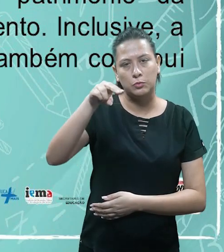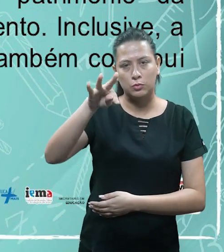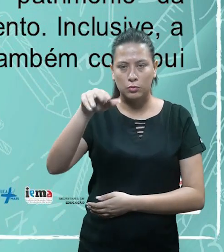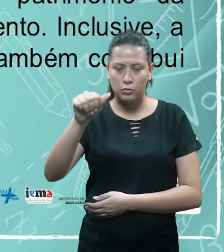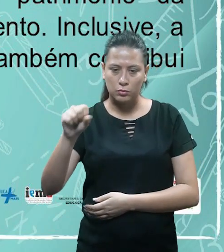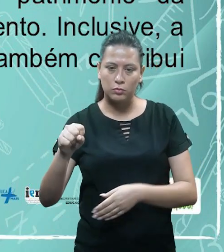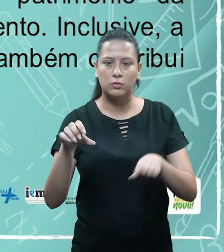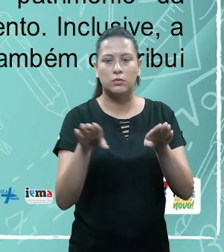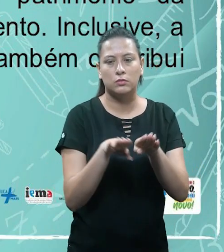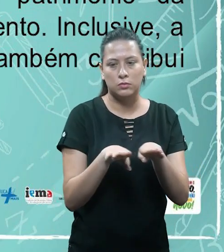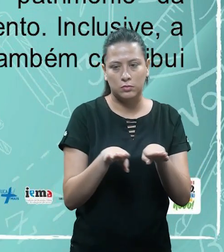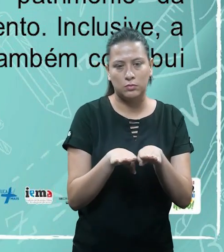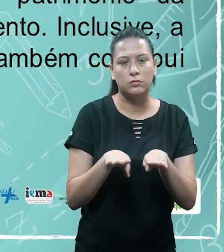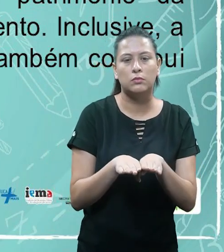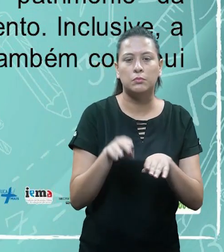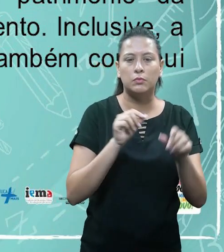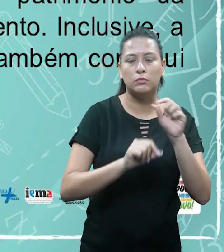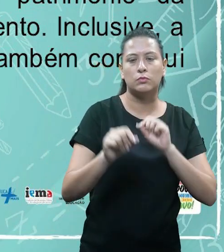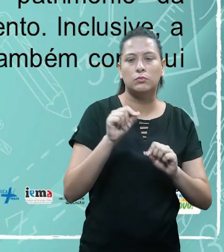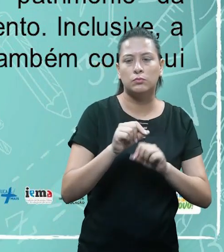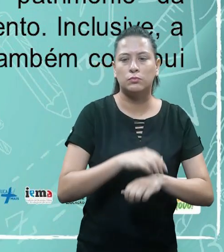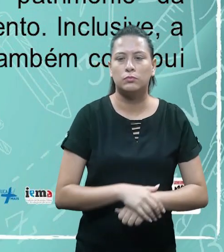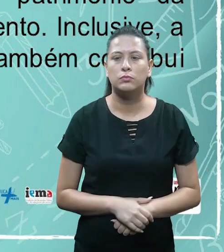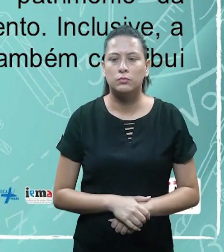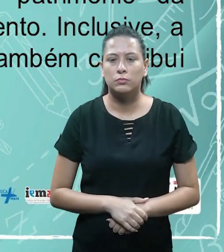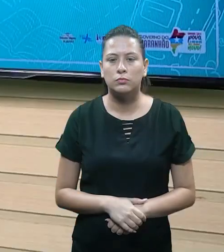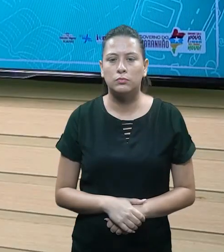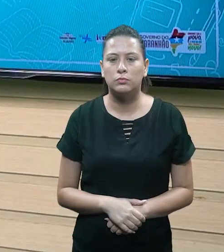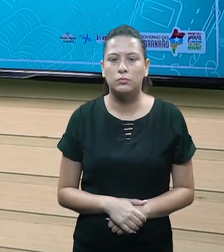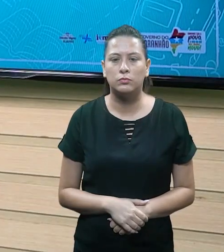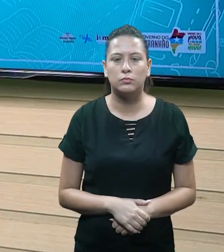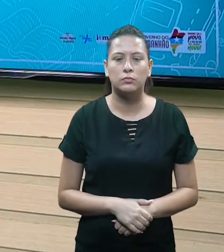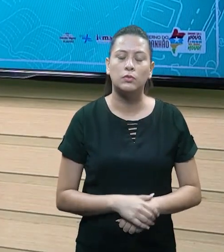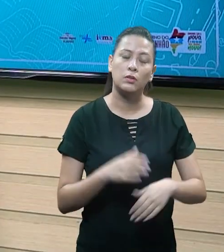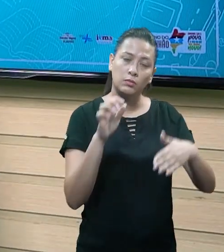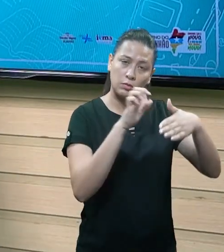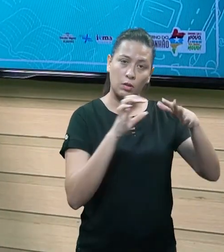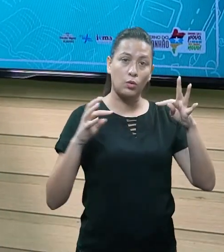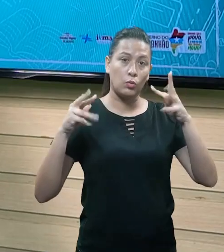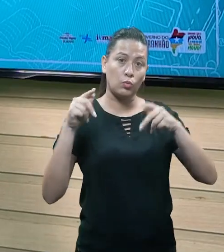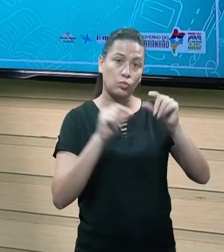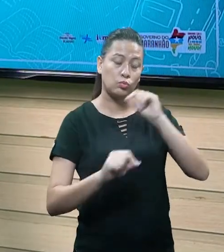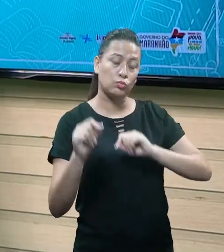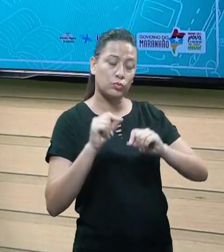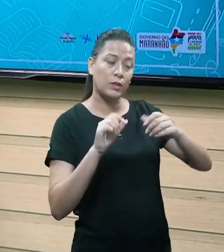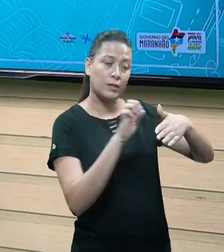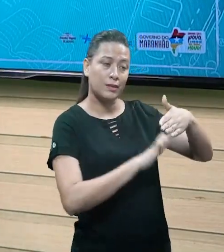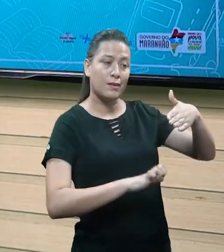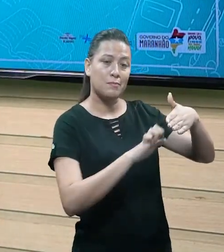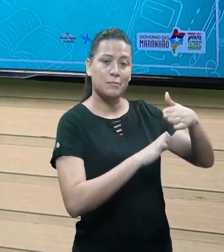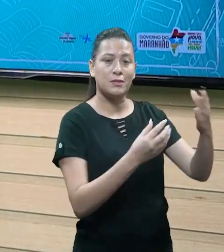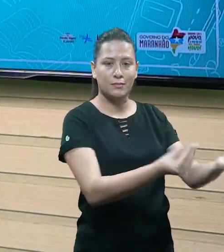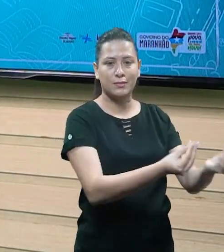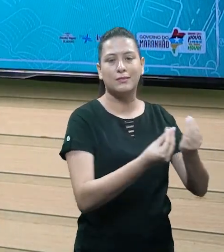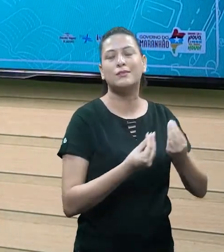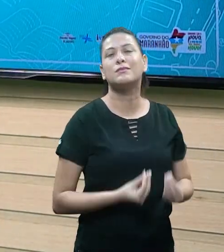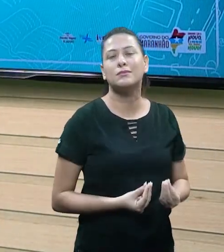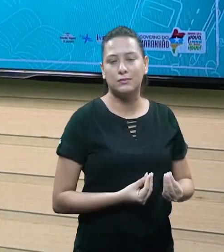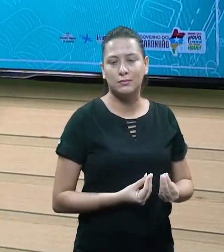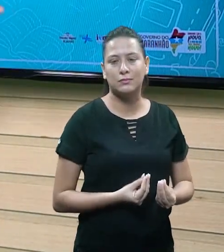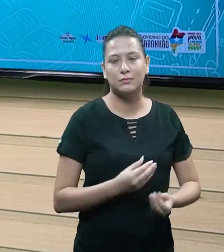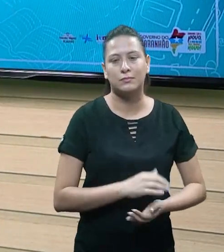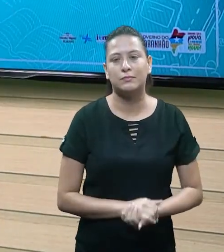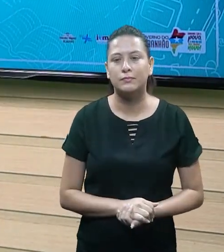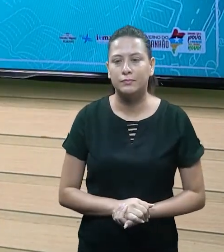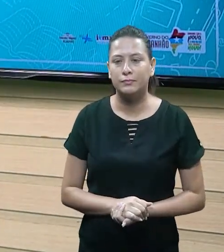sede da empresa é considerada ativa, pois também contribui para o patrimônio empresarial. Então, ativos é tudo o que? Tudo aquilo que a empresa vai receber, ou seja, aqueles bens não